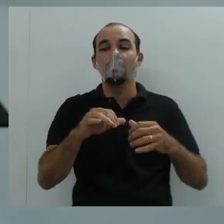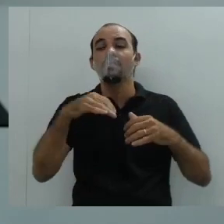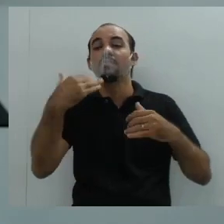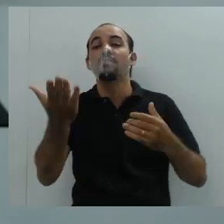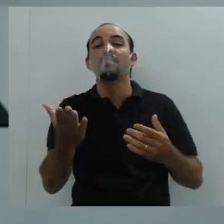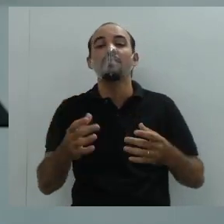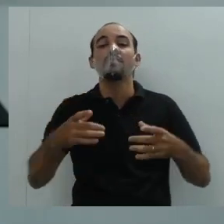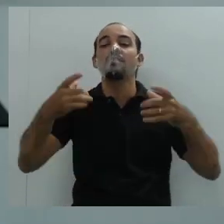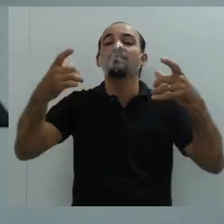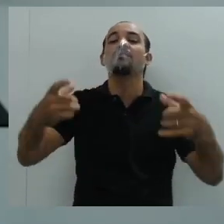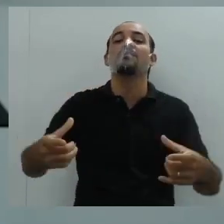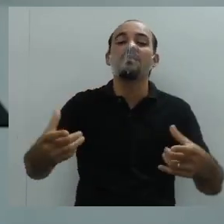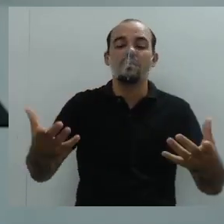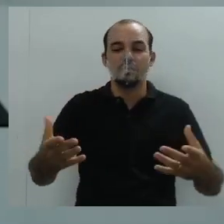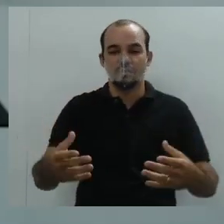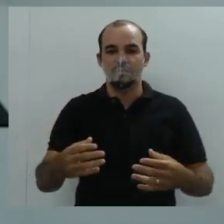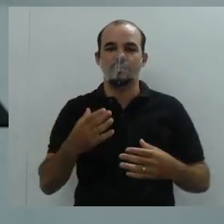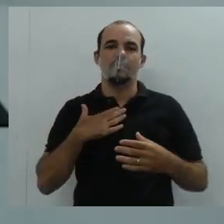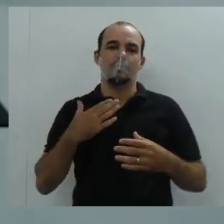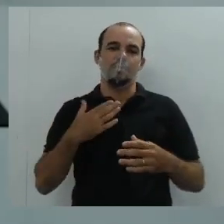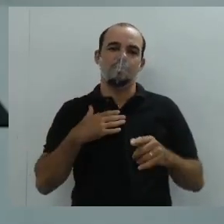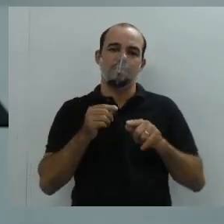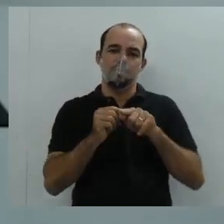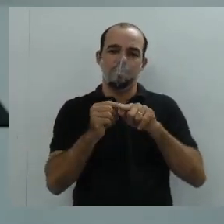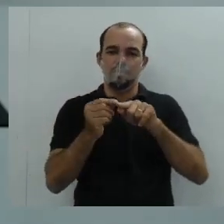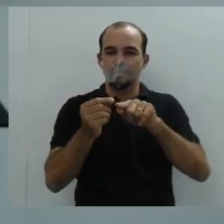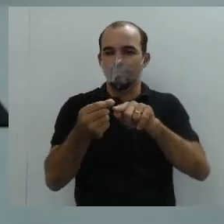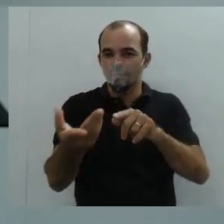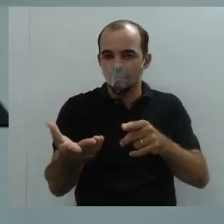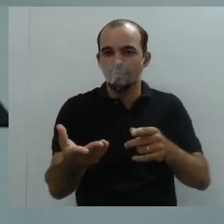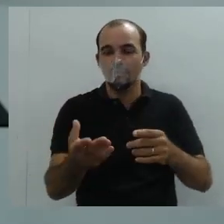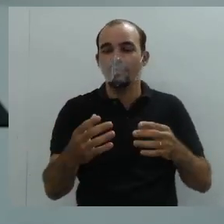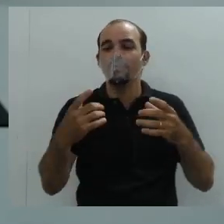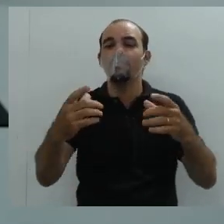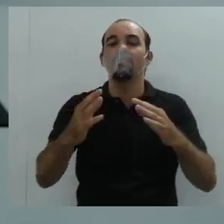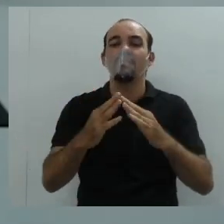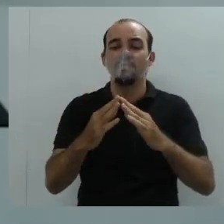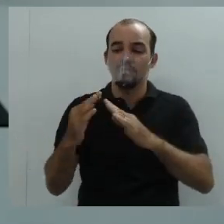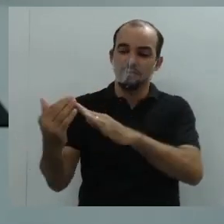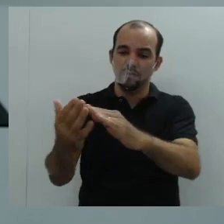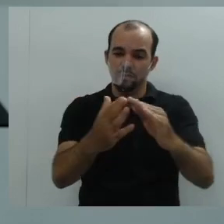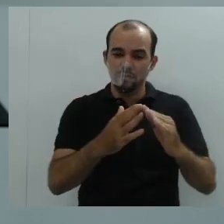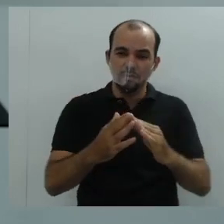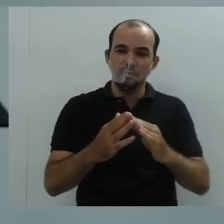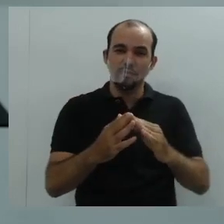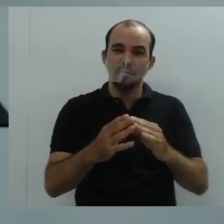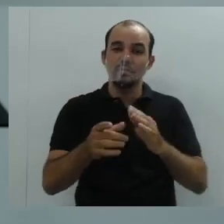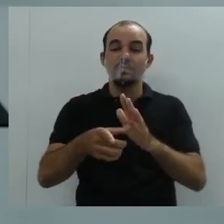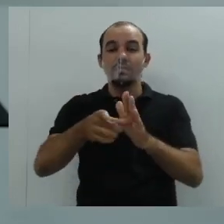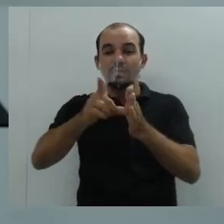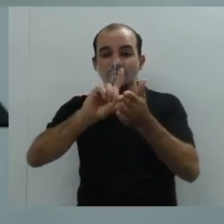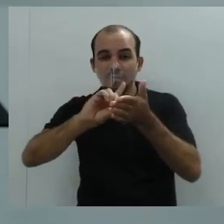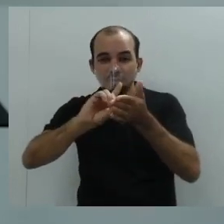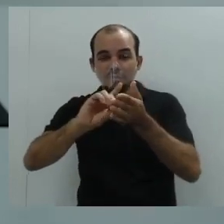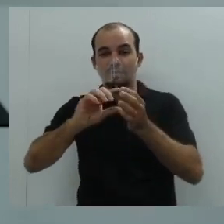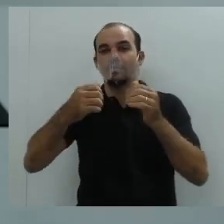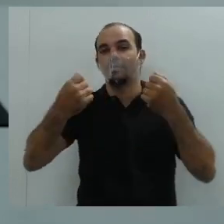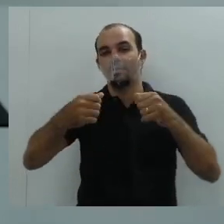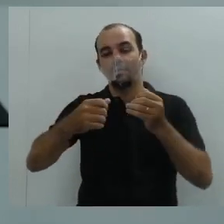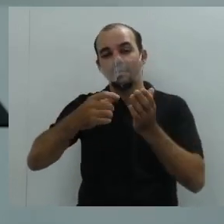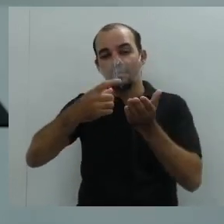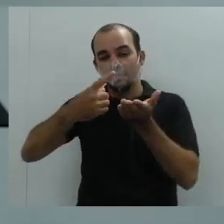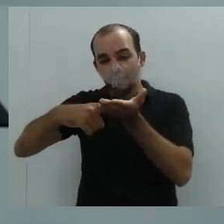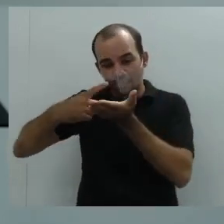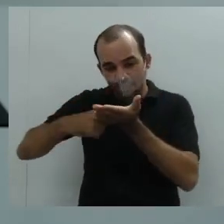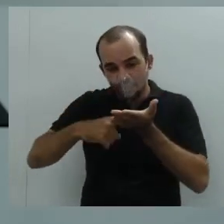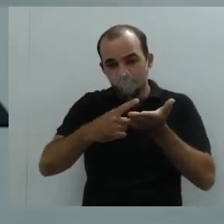de causa. Por isso é importante, antes do abaixo assinado, a gente fazer uma pesquisa. Realmente, essa solicitação que eu estou fazendo para o meu bairro, de